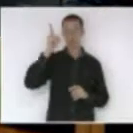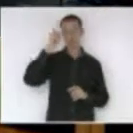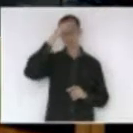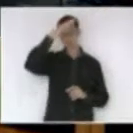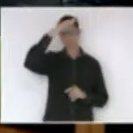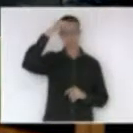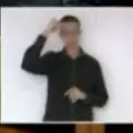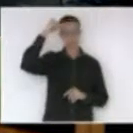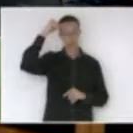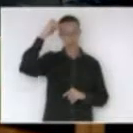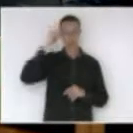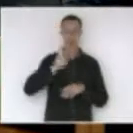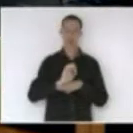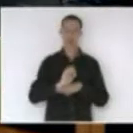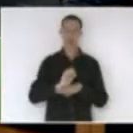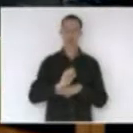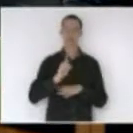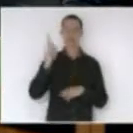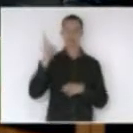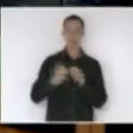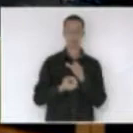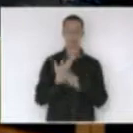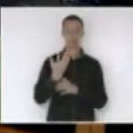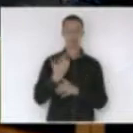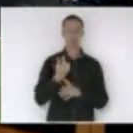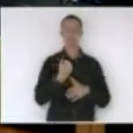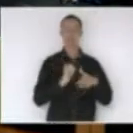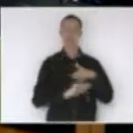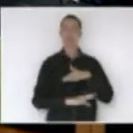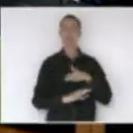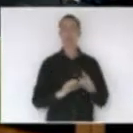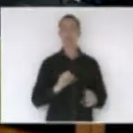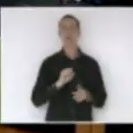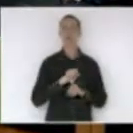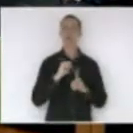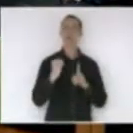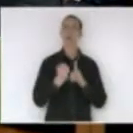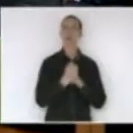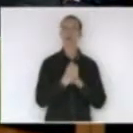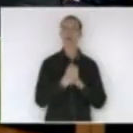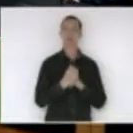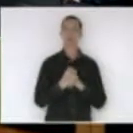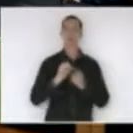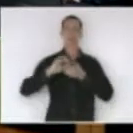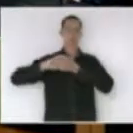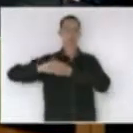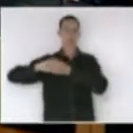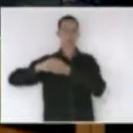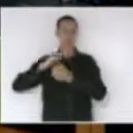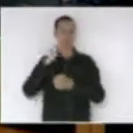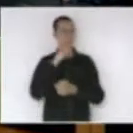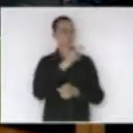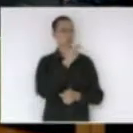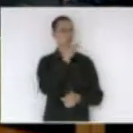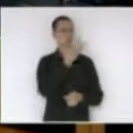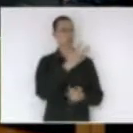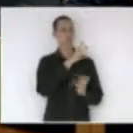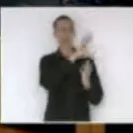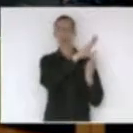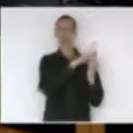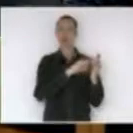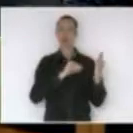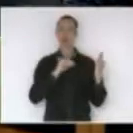Contrafatos, não argumentos. PT criou o fundo social, saudoso Luiz Henrique entendeu que era bom e criou em Santa Catarina